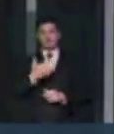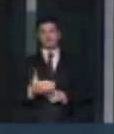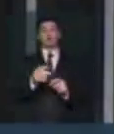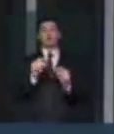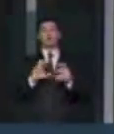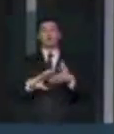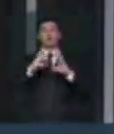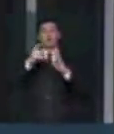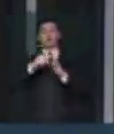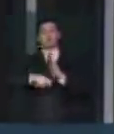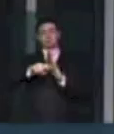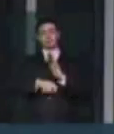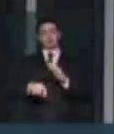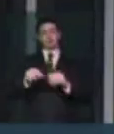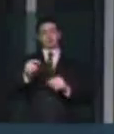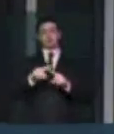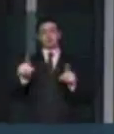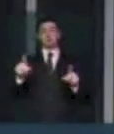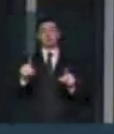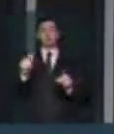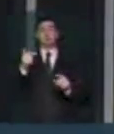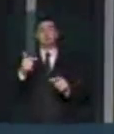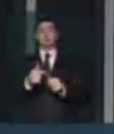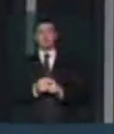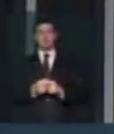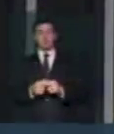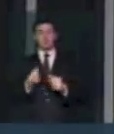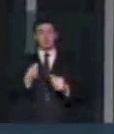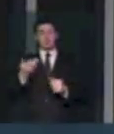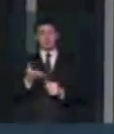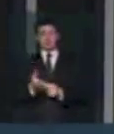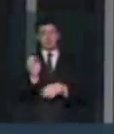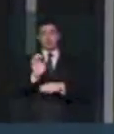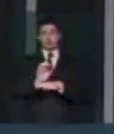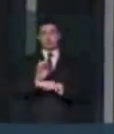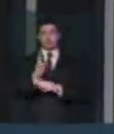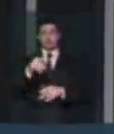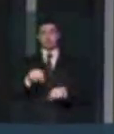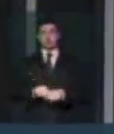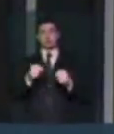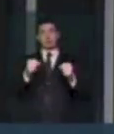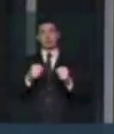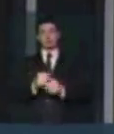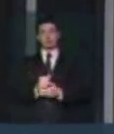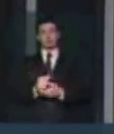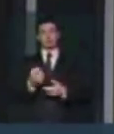reforma tributária que não acontece e um fundo de participação dos estados já condenados. Então, nós votamos contra. Obrigada, Sr. Presidente.